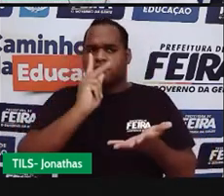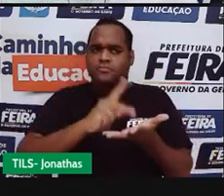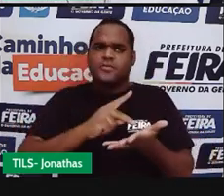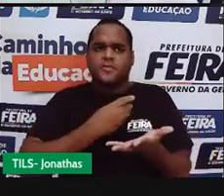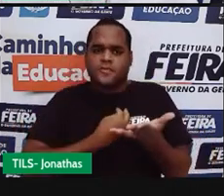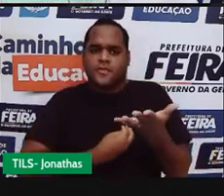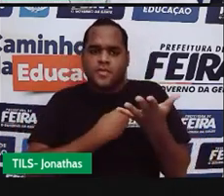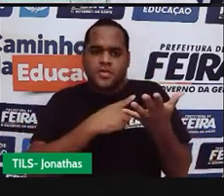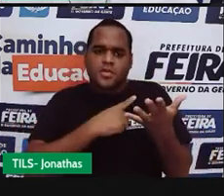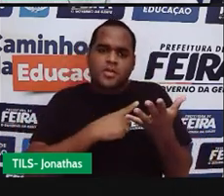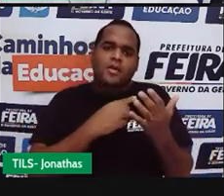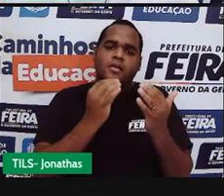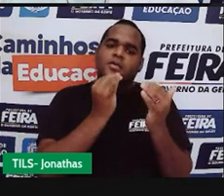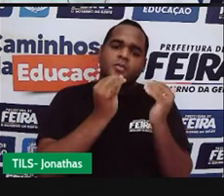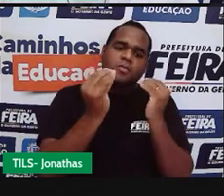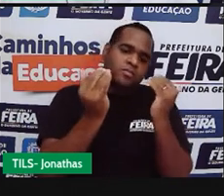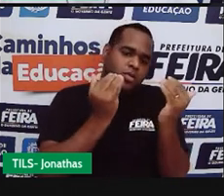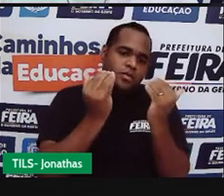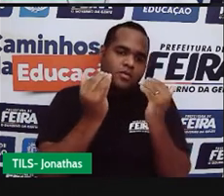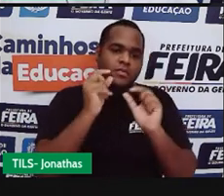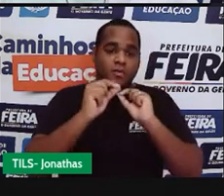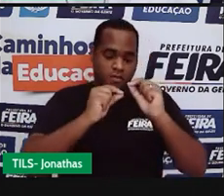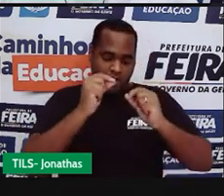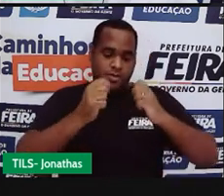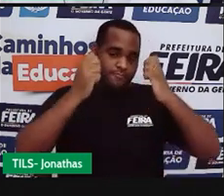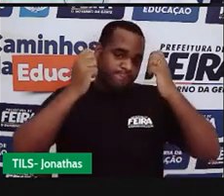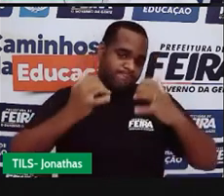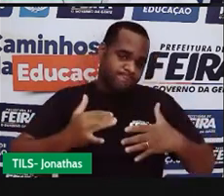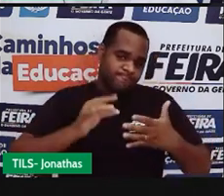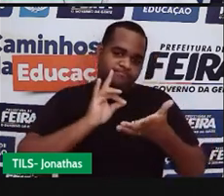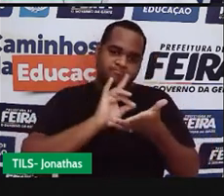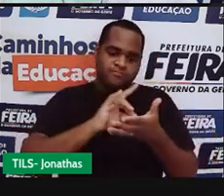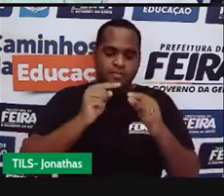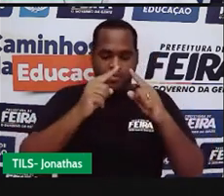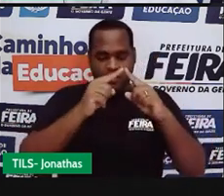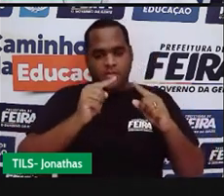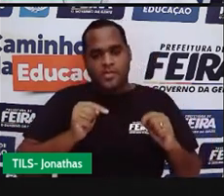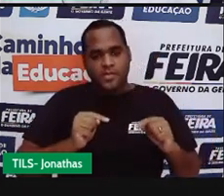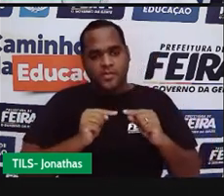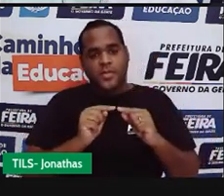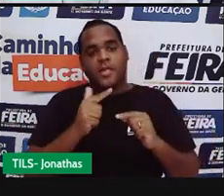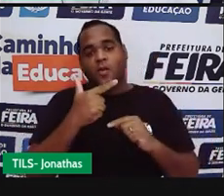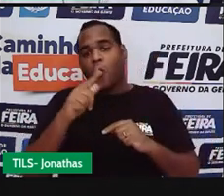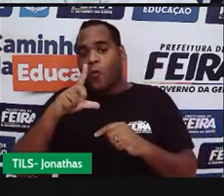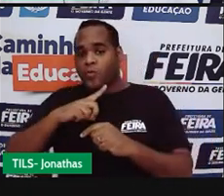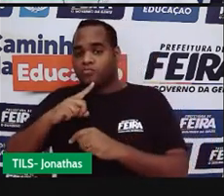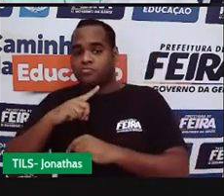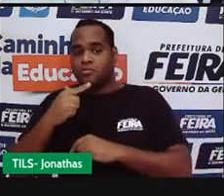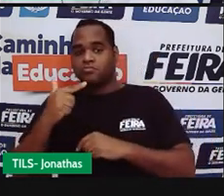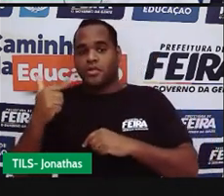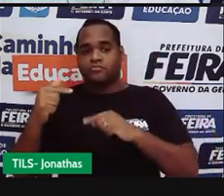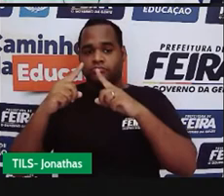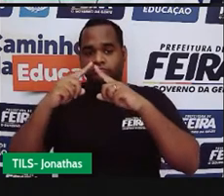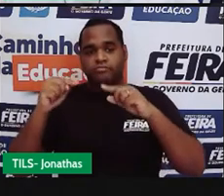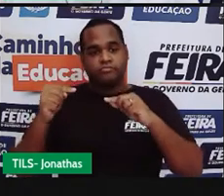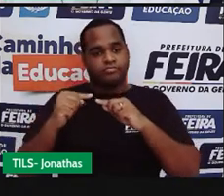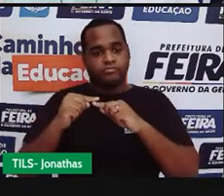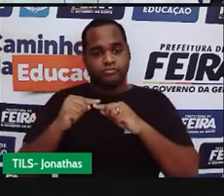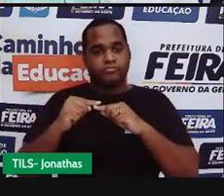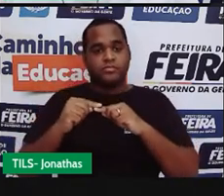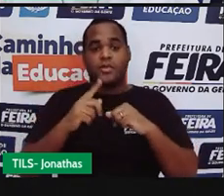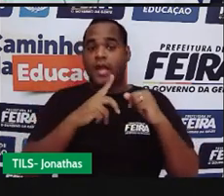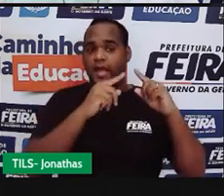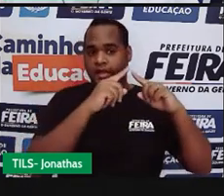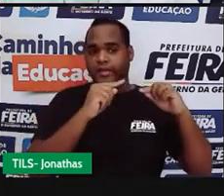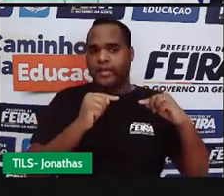É só a gente comparar com esse caso que deu triângulo e esse caso que não deu triângulo. No caso